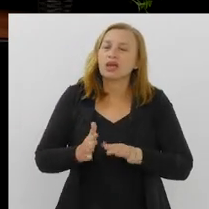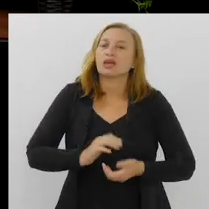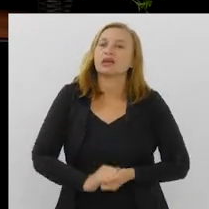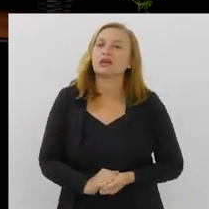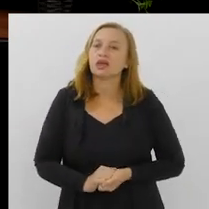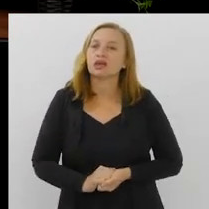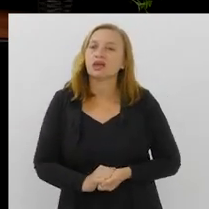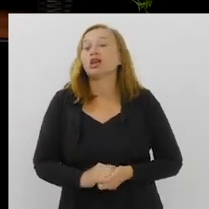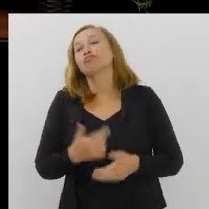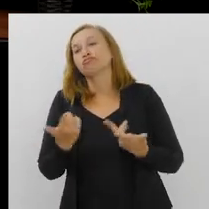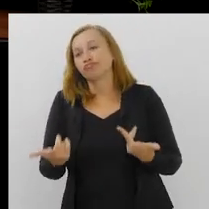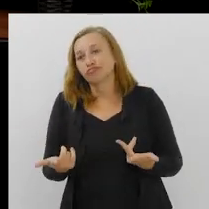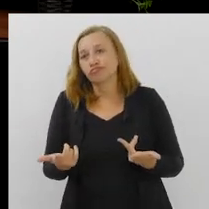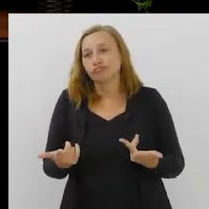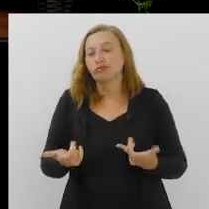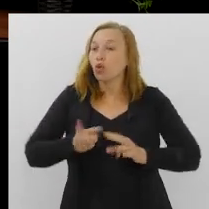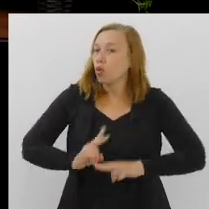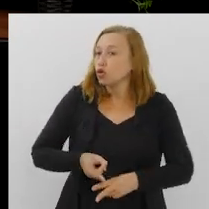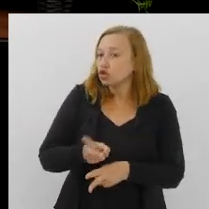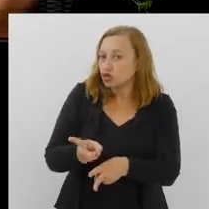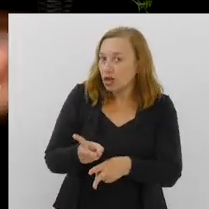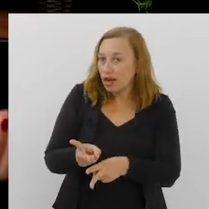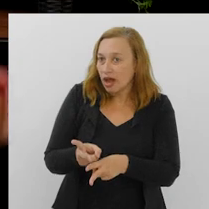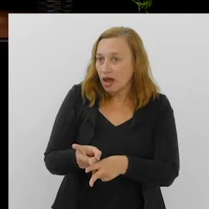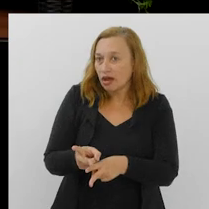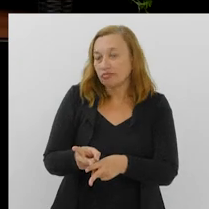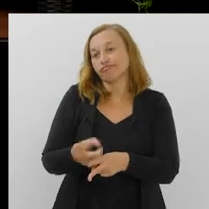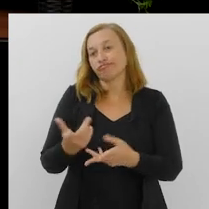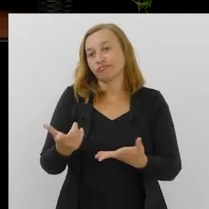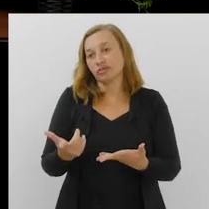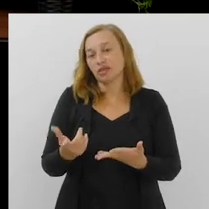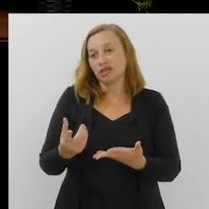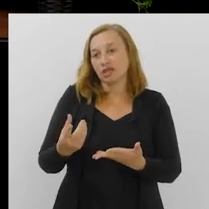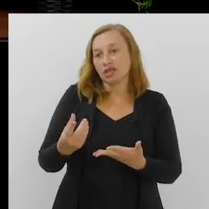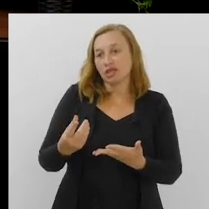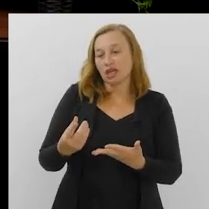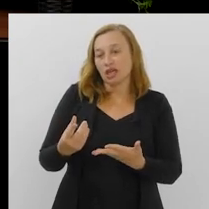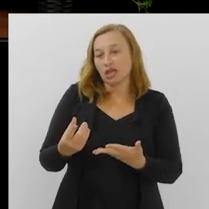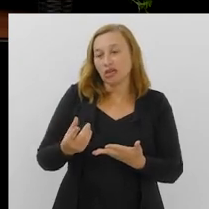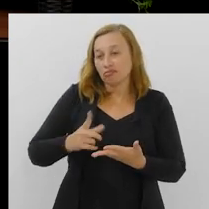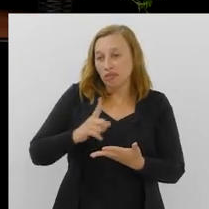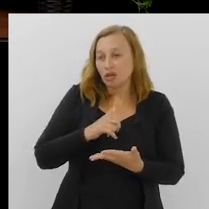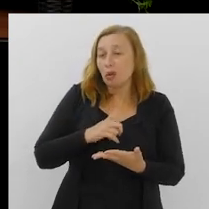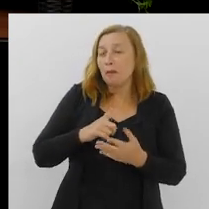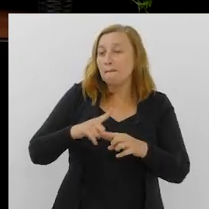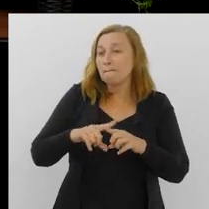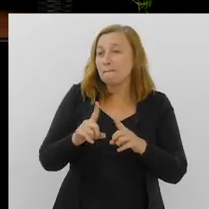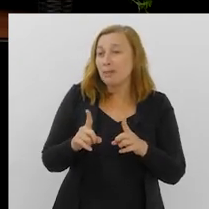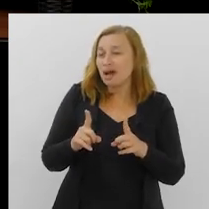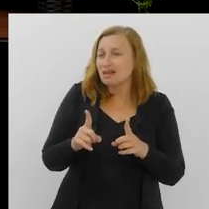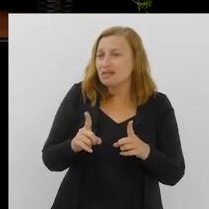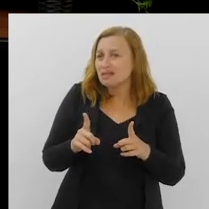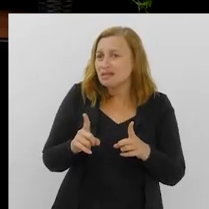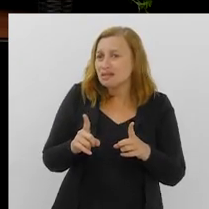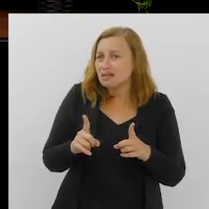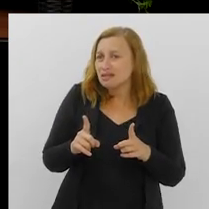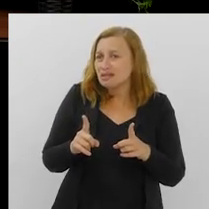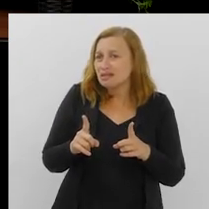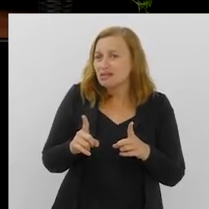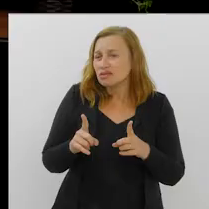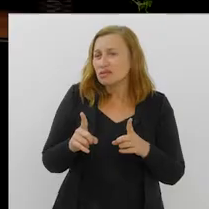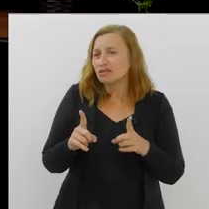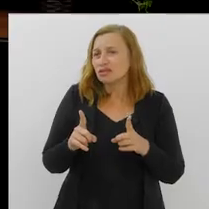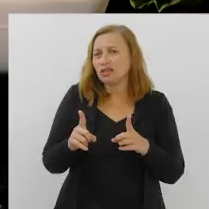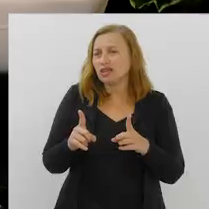obstáculos que existem e continuarão existindo sejam, pelo menos, diminuídos, digamos